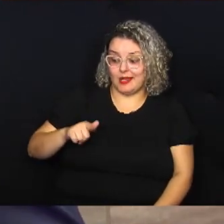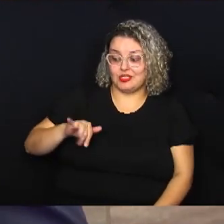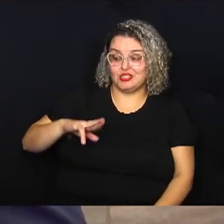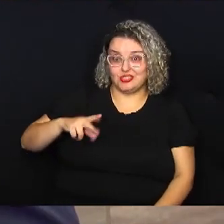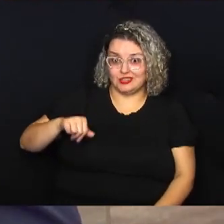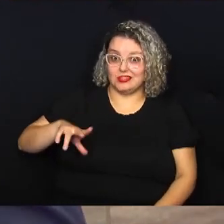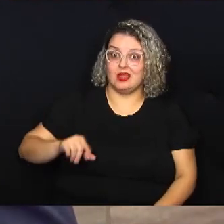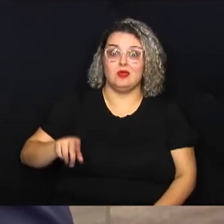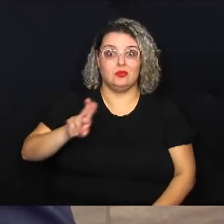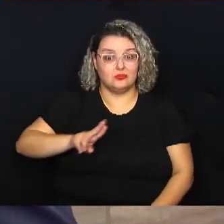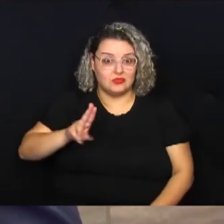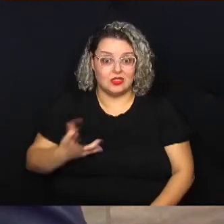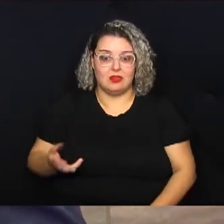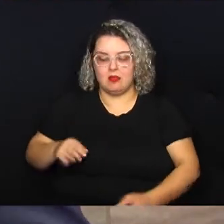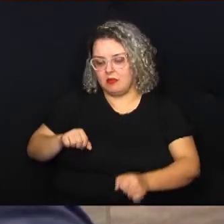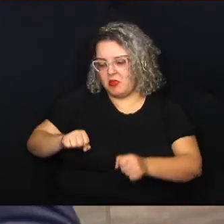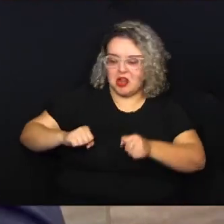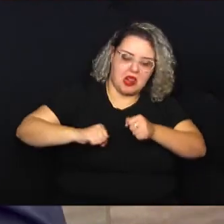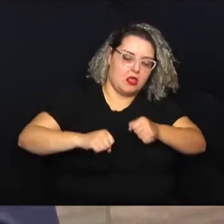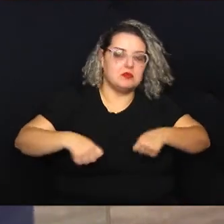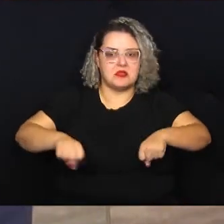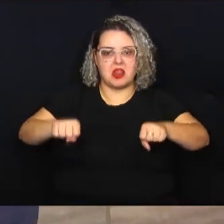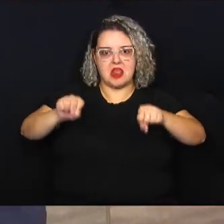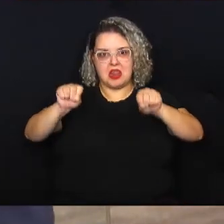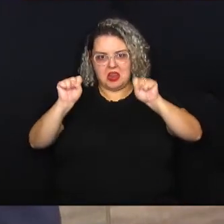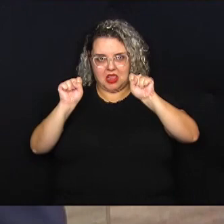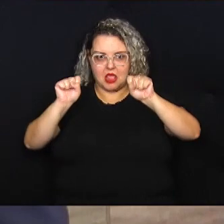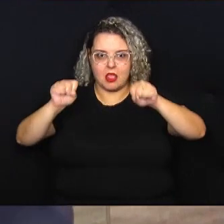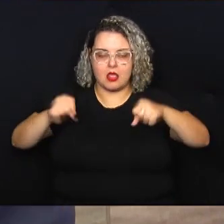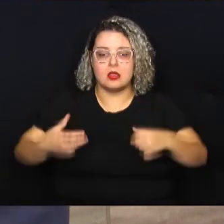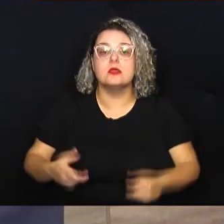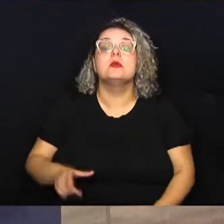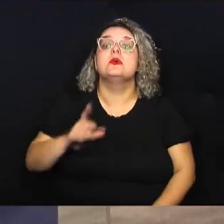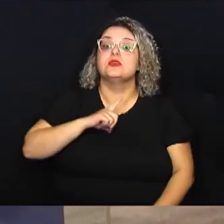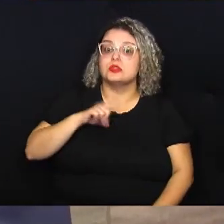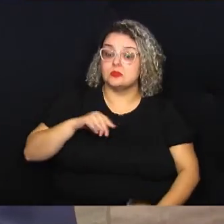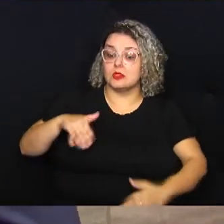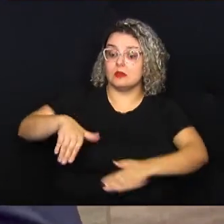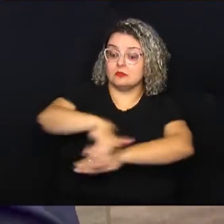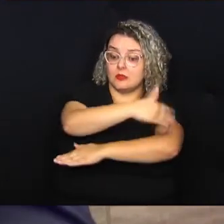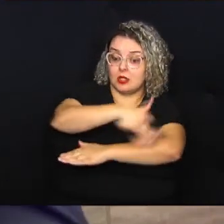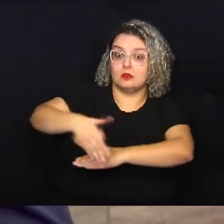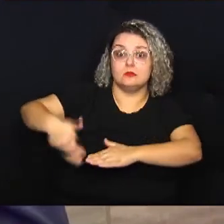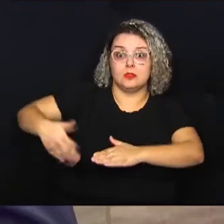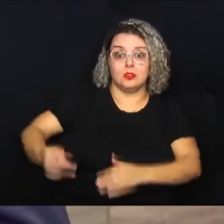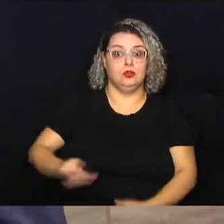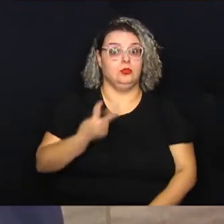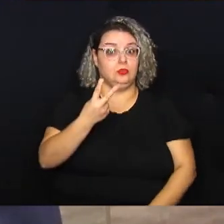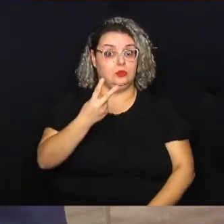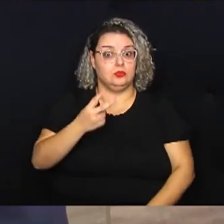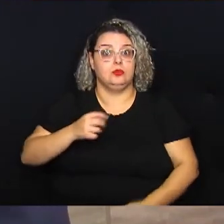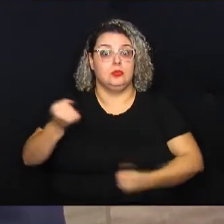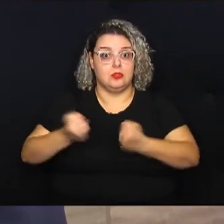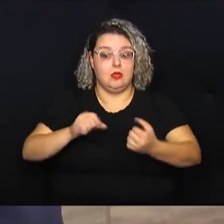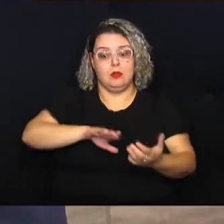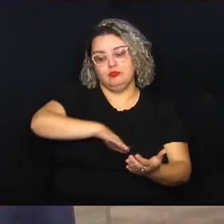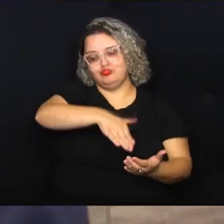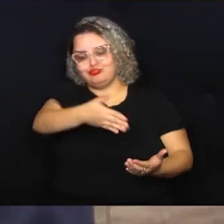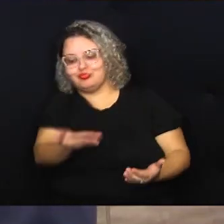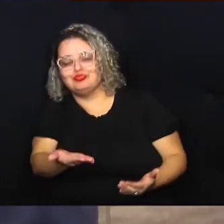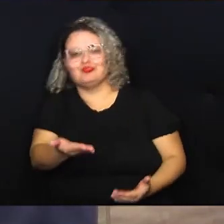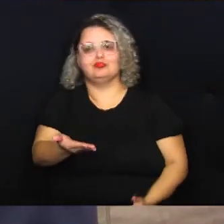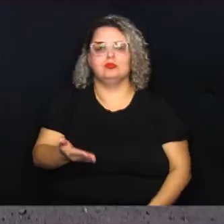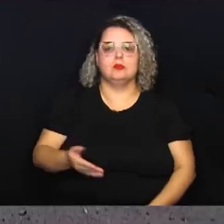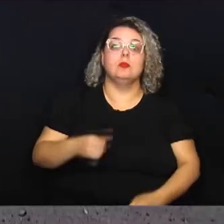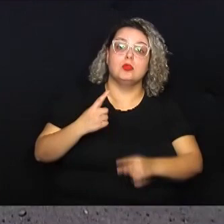dar cavalos de pau, empinar moto, inclusive já tivemos também nesse cruzamento dois carros capotados por conta dessas